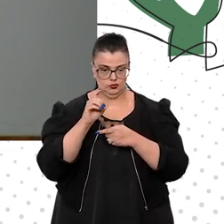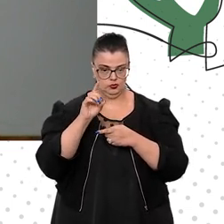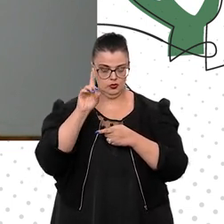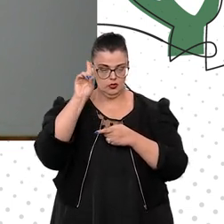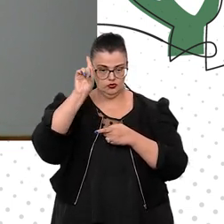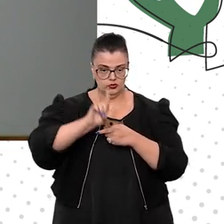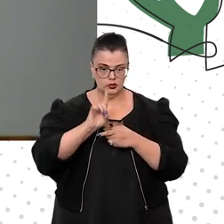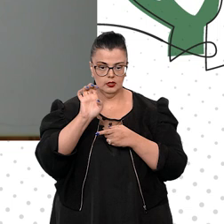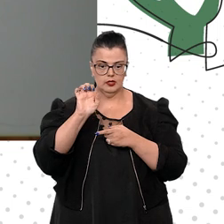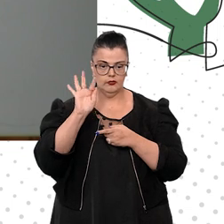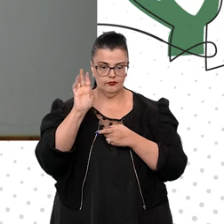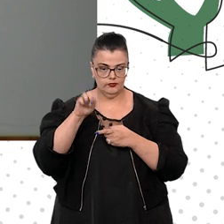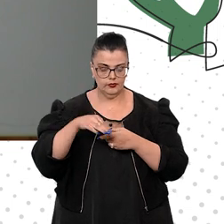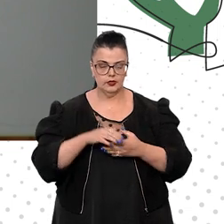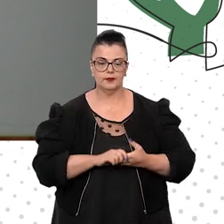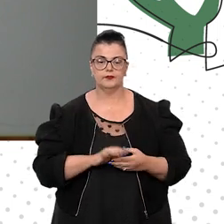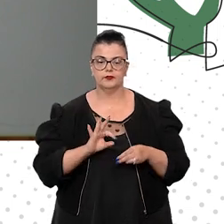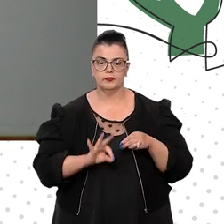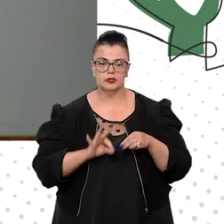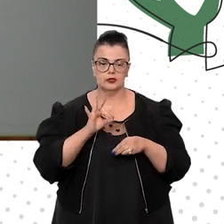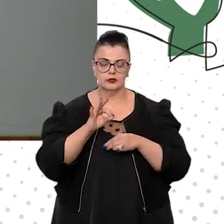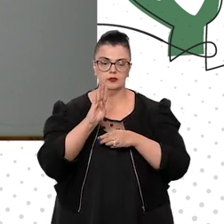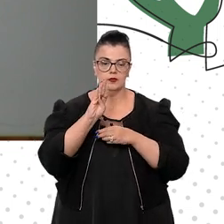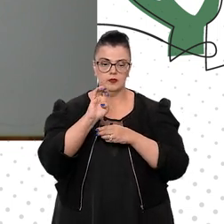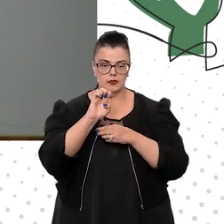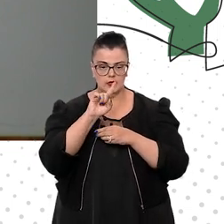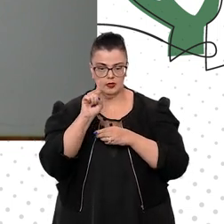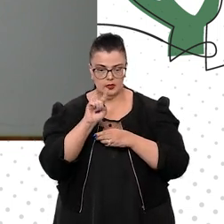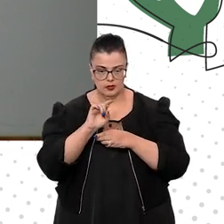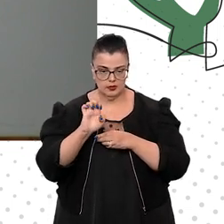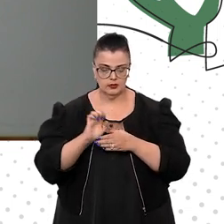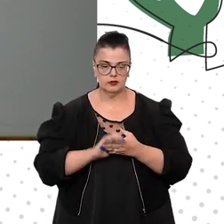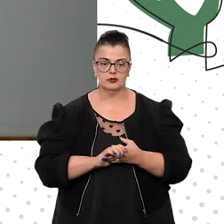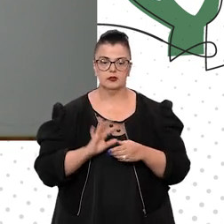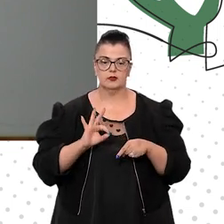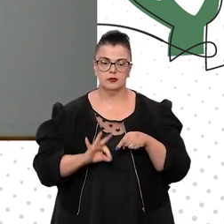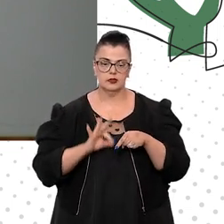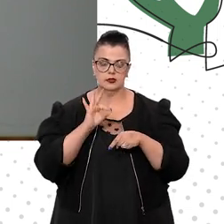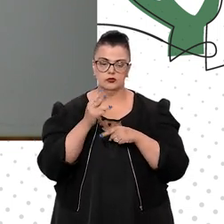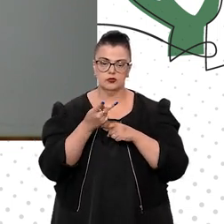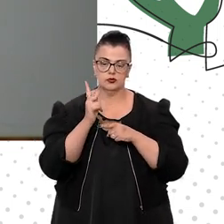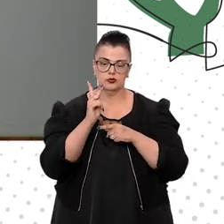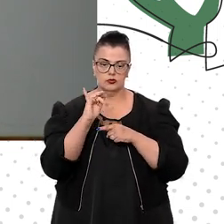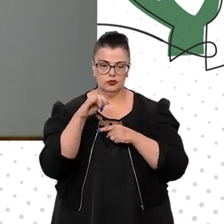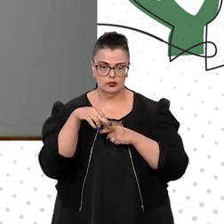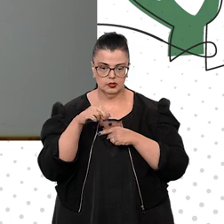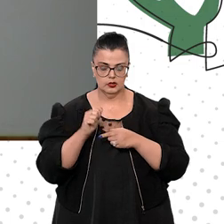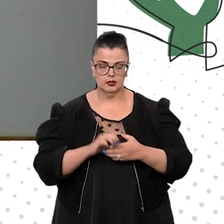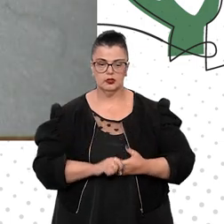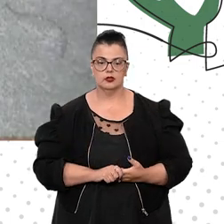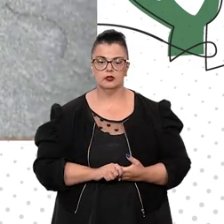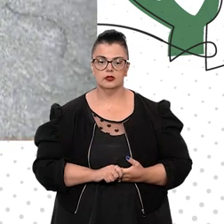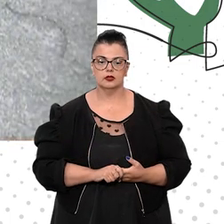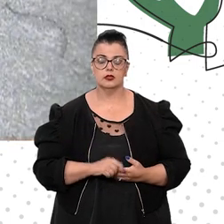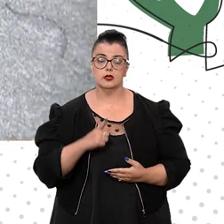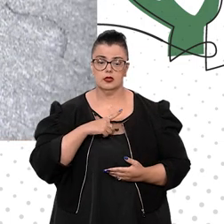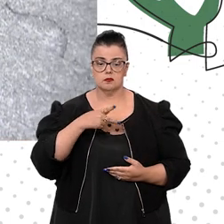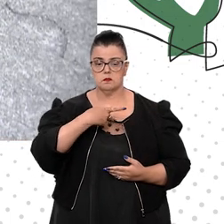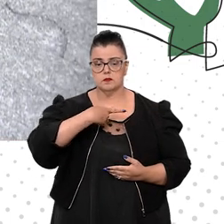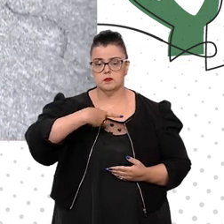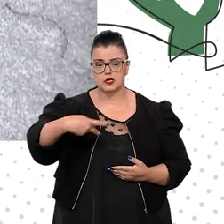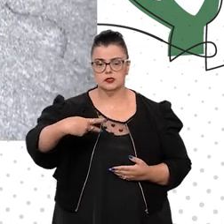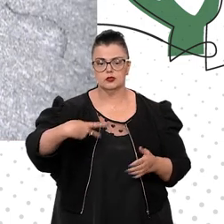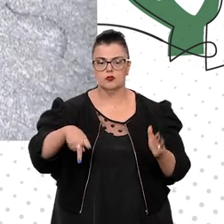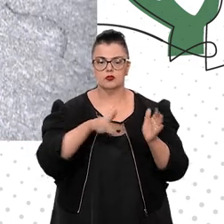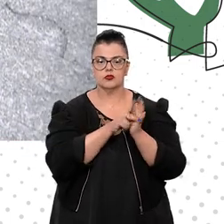ministro Marco Aurélio Belize, ministro Sérgio Cuquina, que é o presidente do